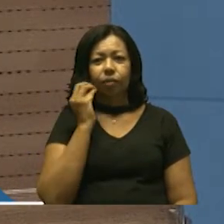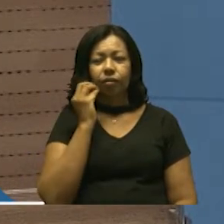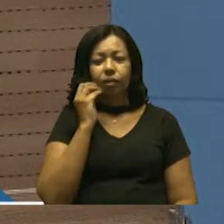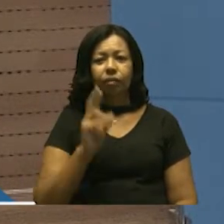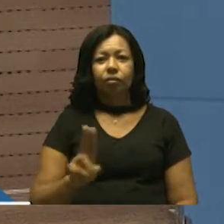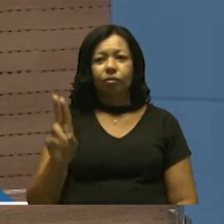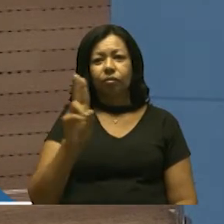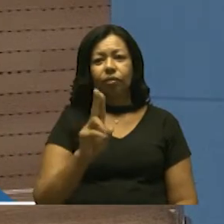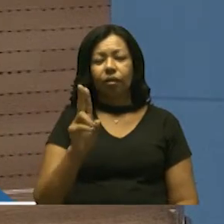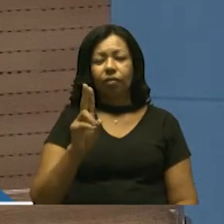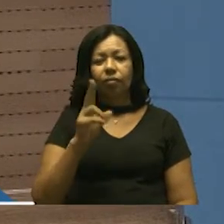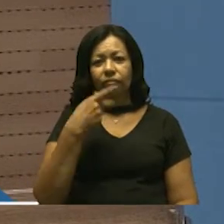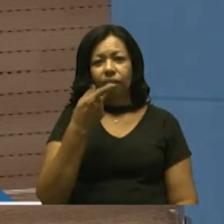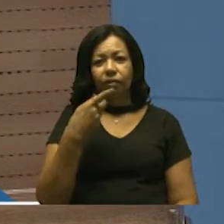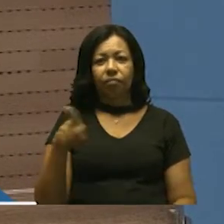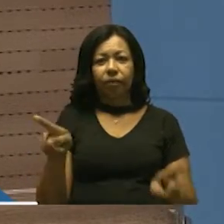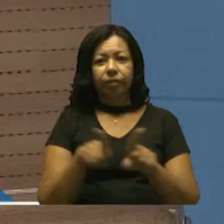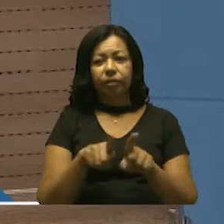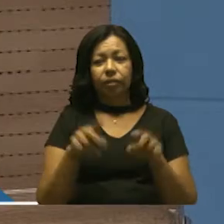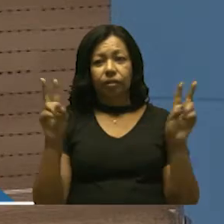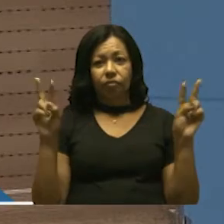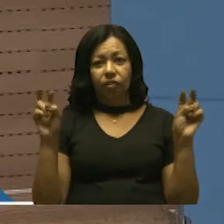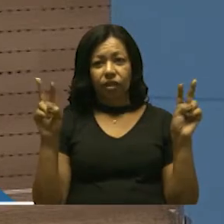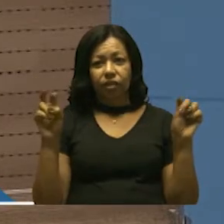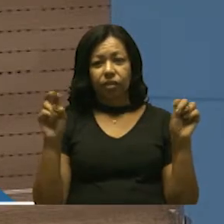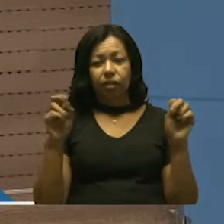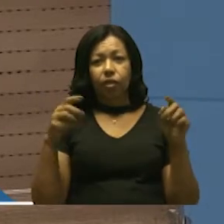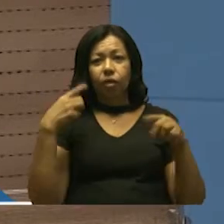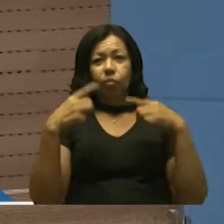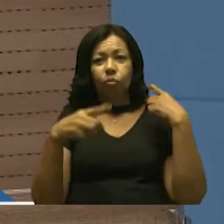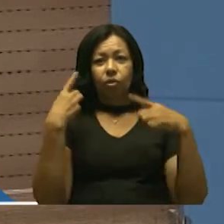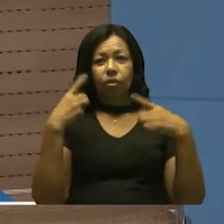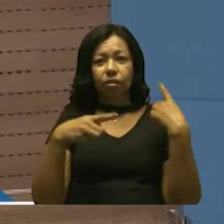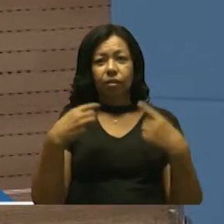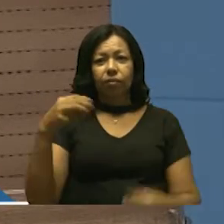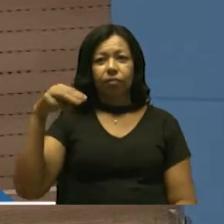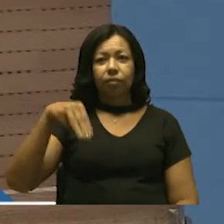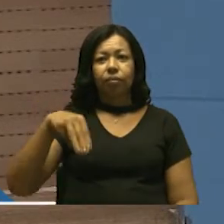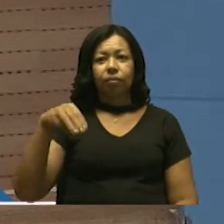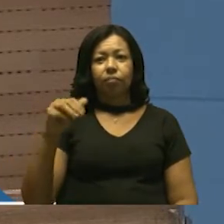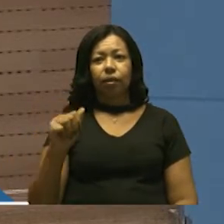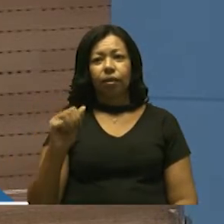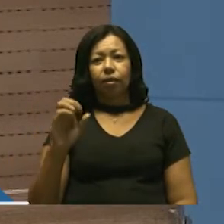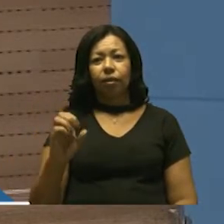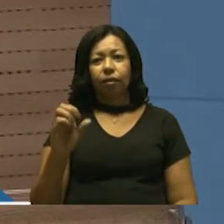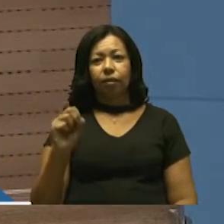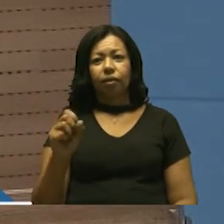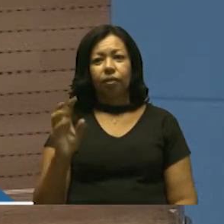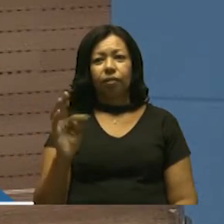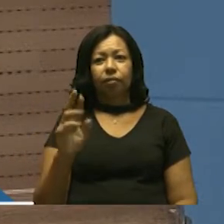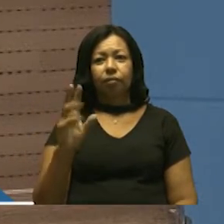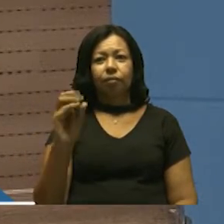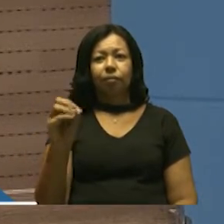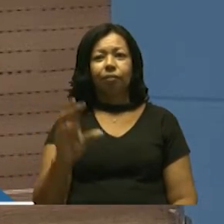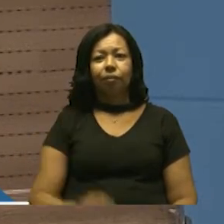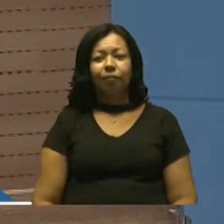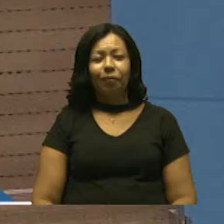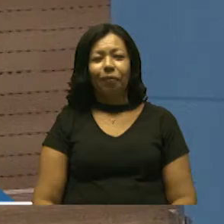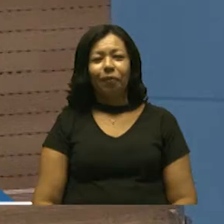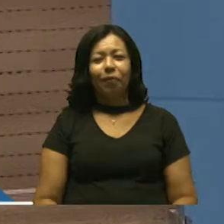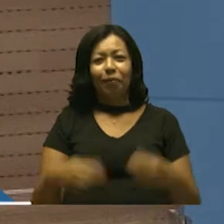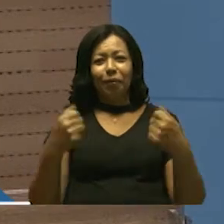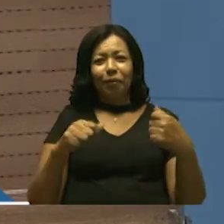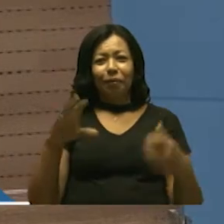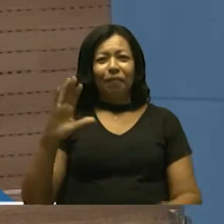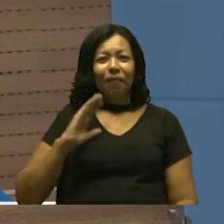eu usava a seguinte frase, música maestro, é o que nós precisamos também na nossa cidade que é a cultura.